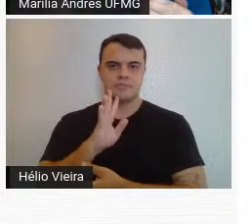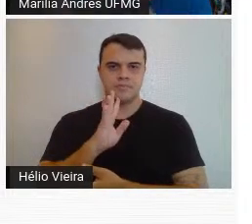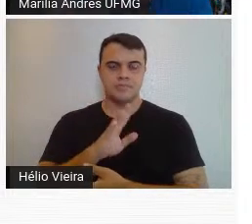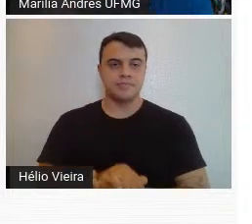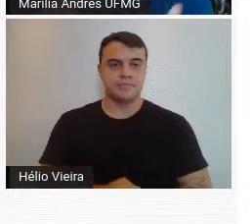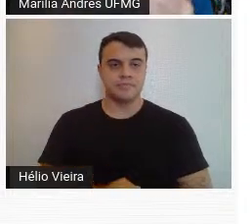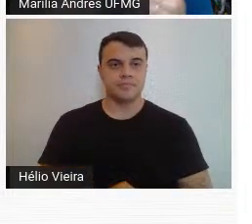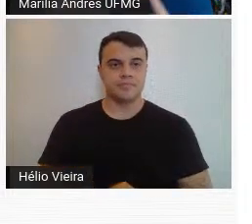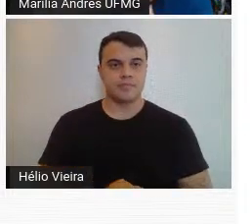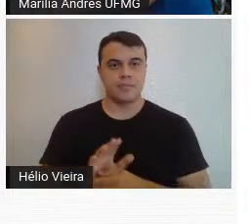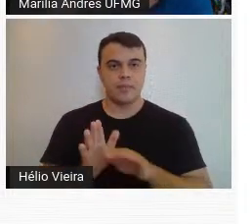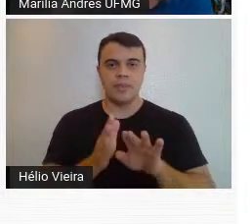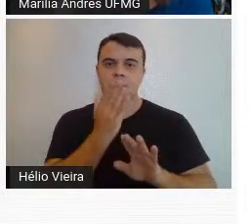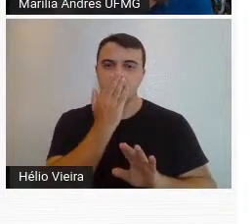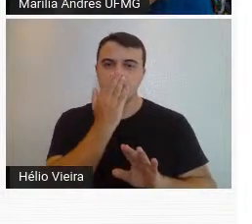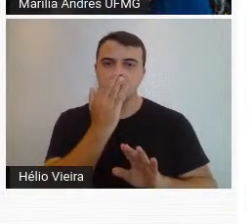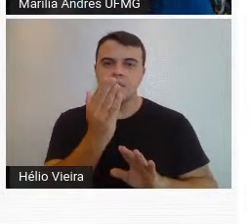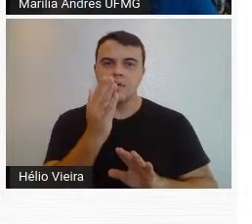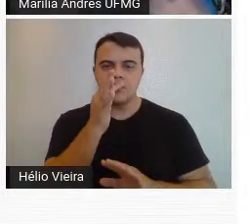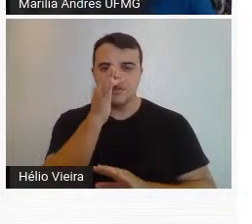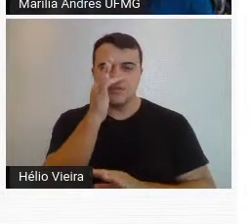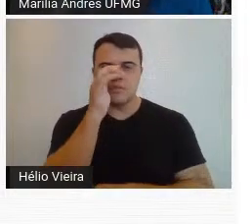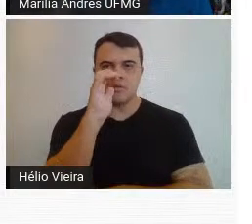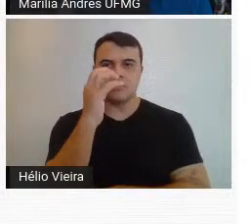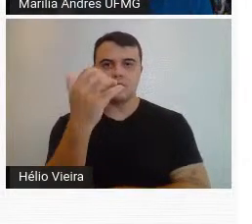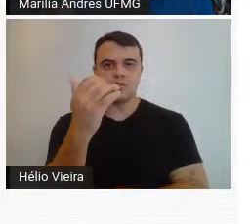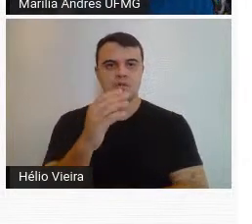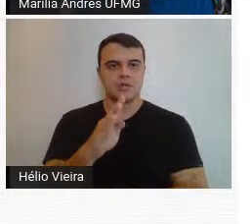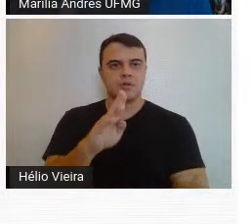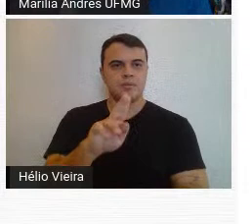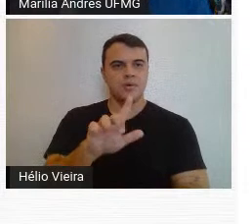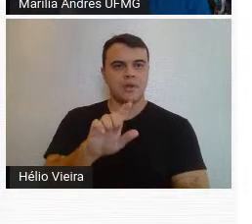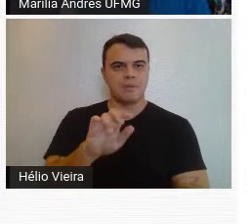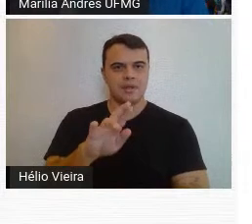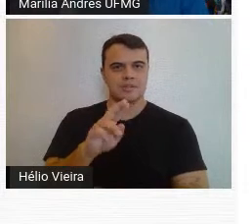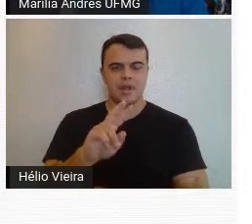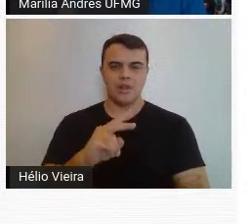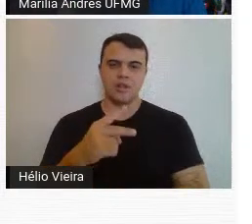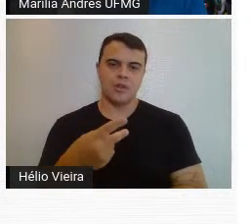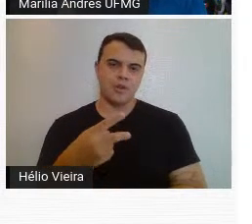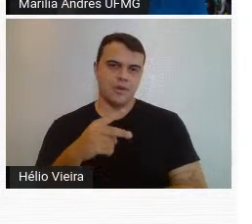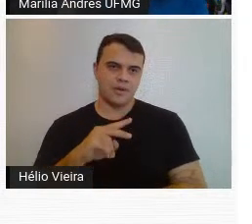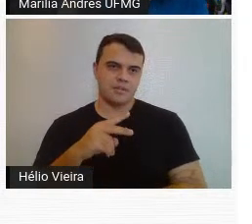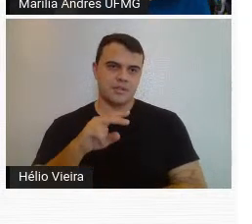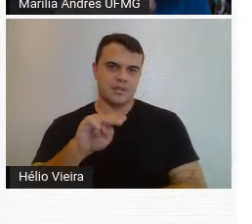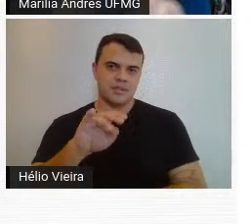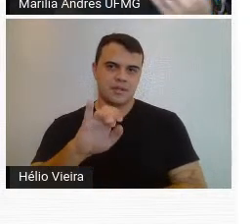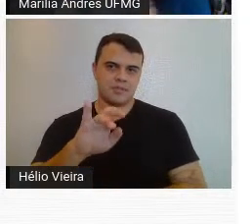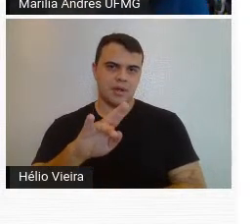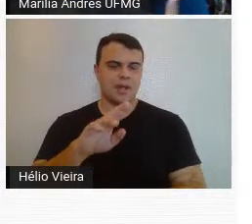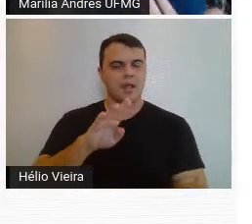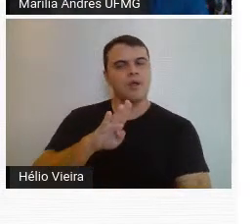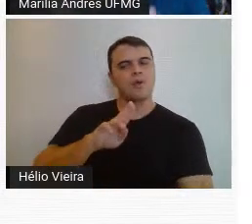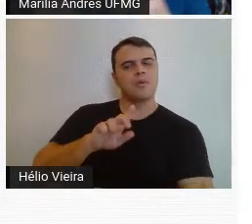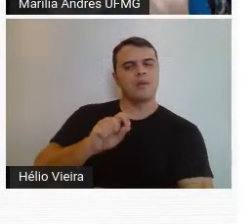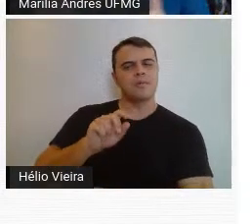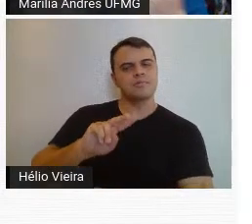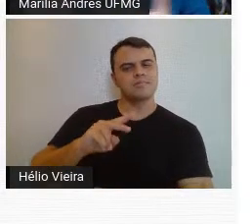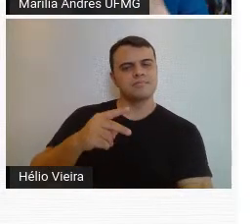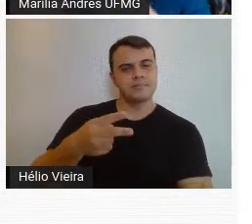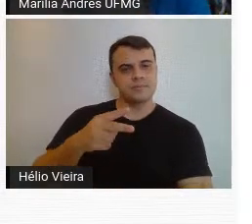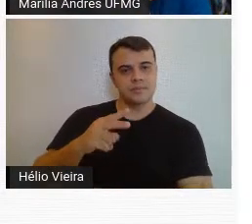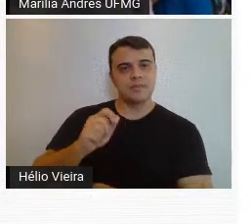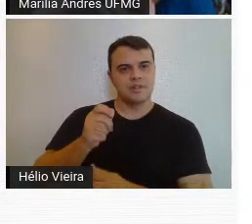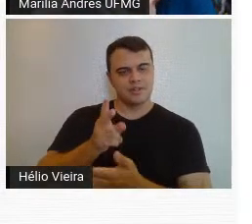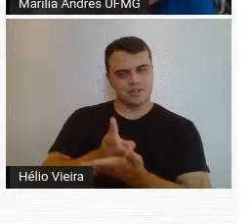E, na frente, nós temos o Jardim do Bülermarques. Então, essa dobradinha ali, Niemeyer e Bülermarques já trabalhou aqui e depois